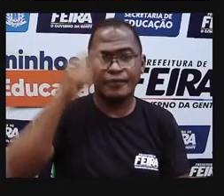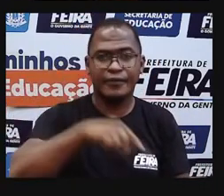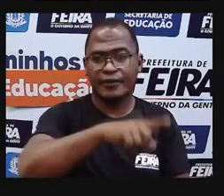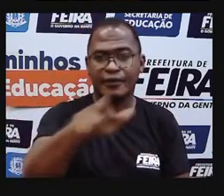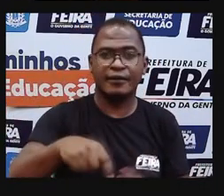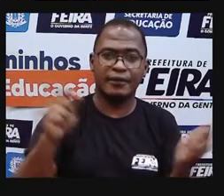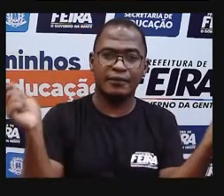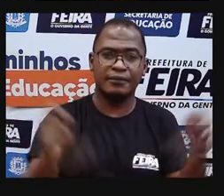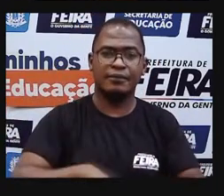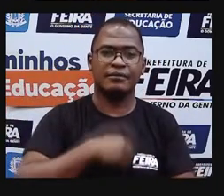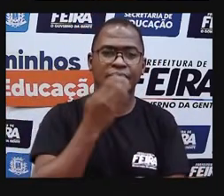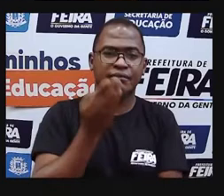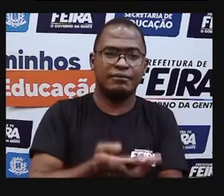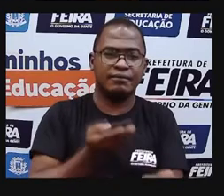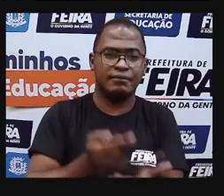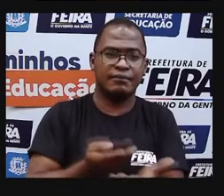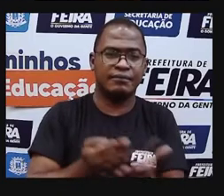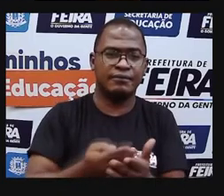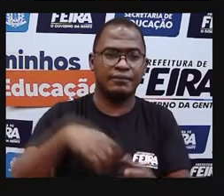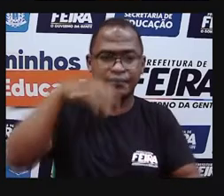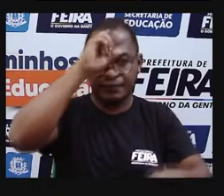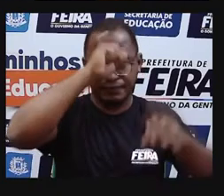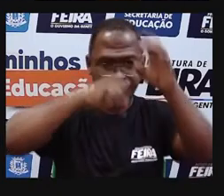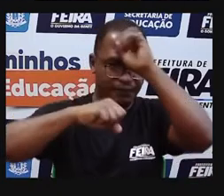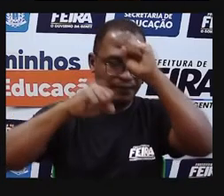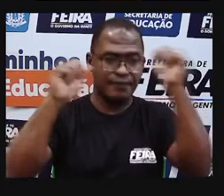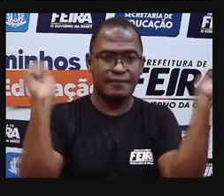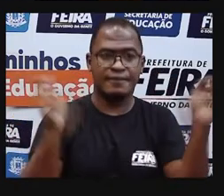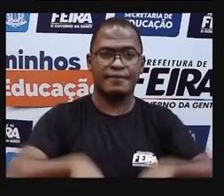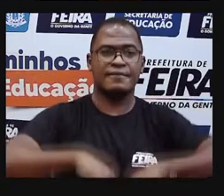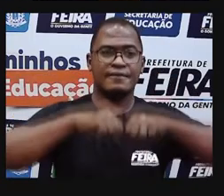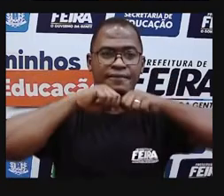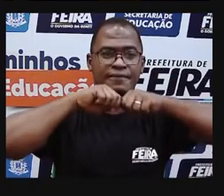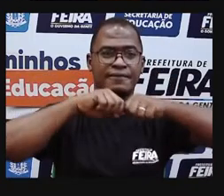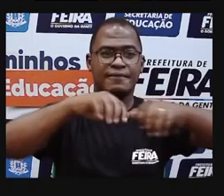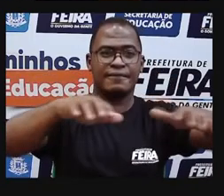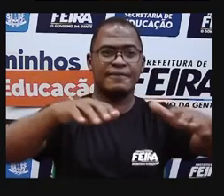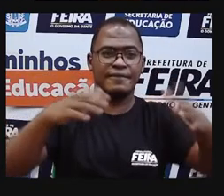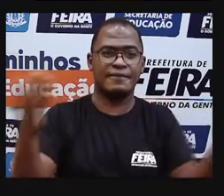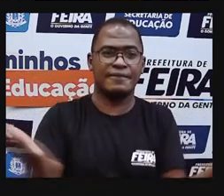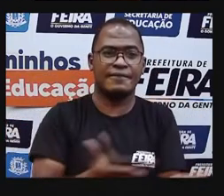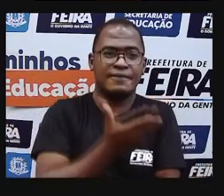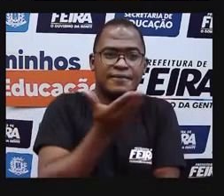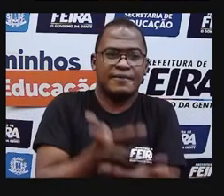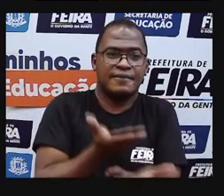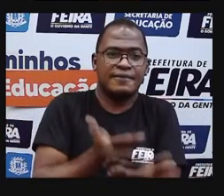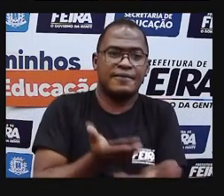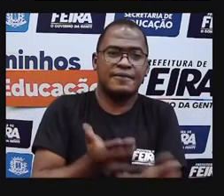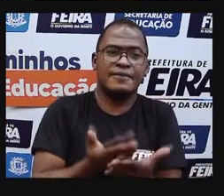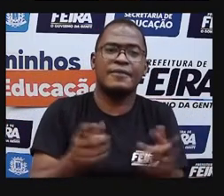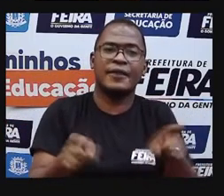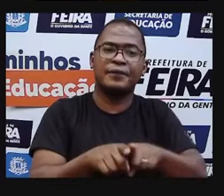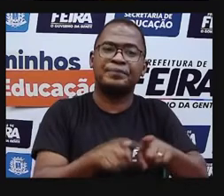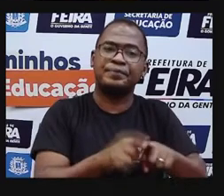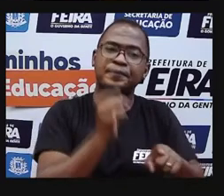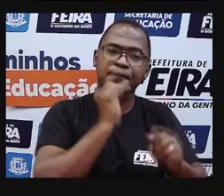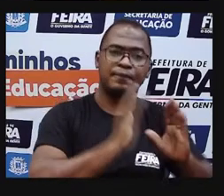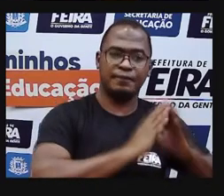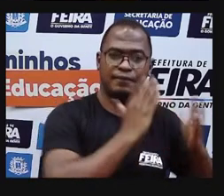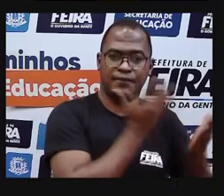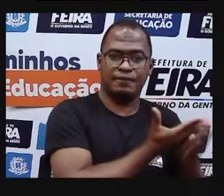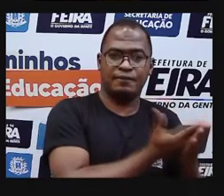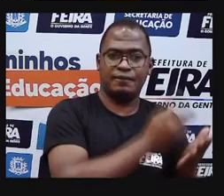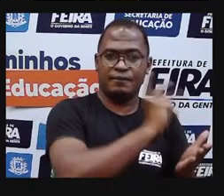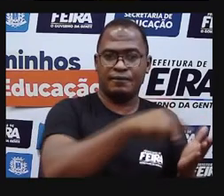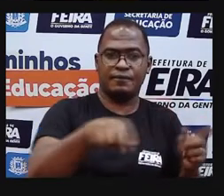a partir dessa aula, que vocês possam criar possibilidades através das aulas com os professores, que vocês possam